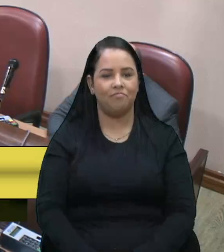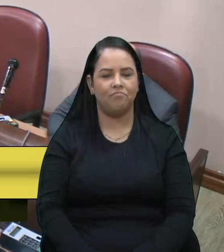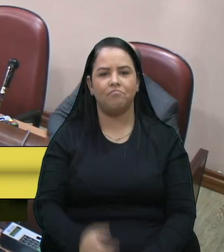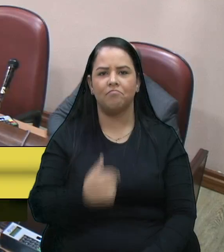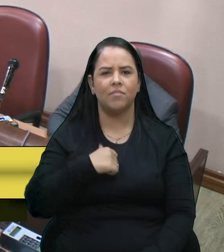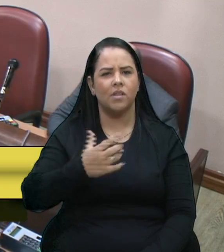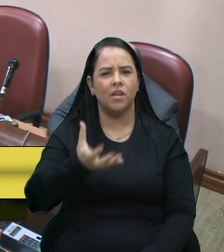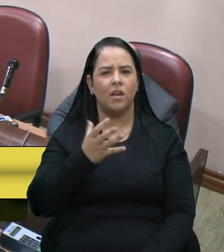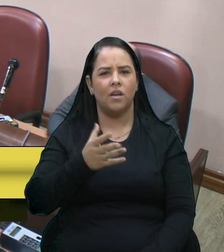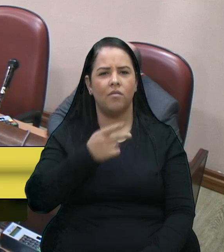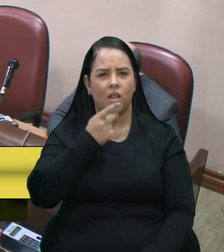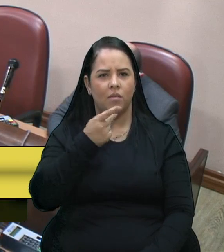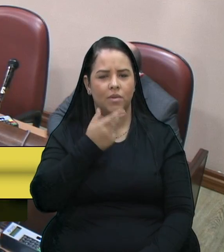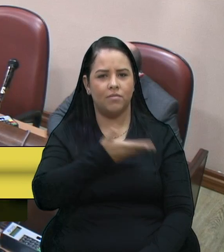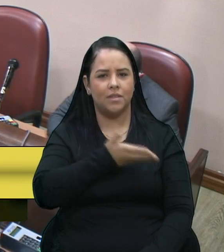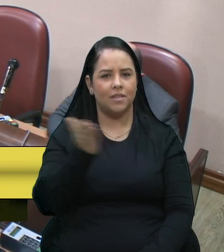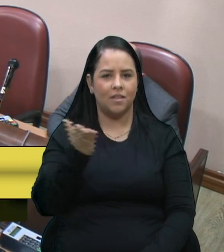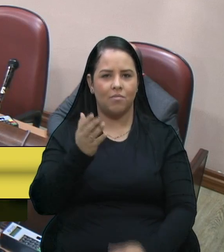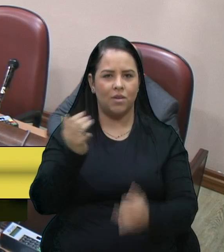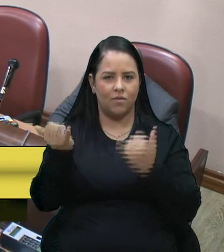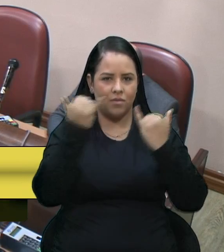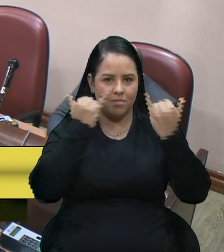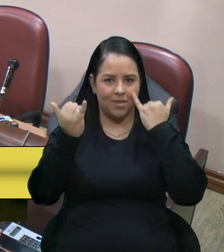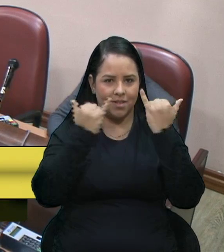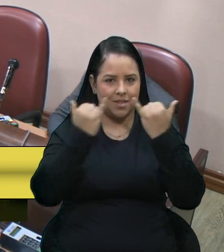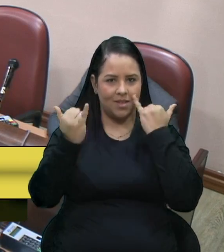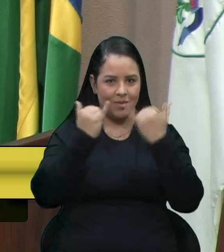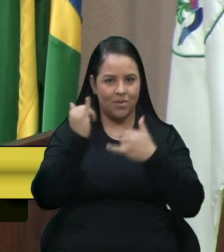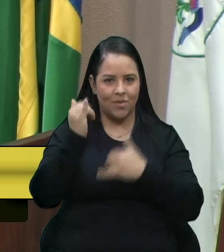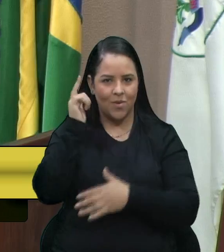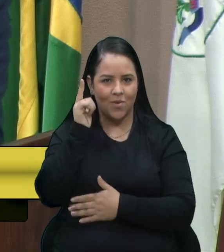Trazer aí uma grande notícia, uma grande conquista,